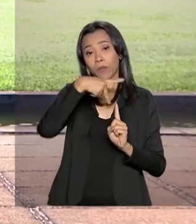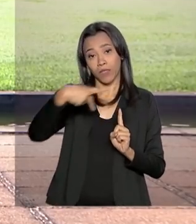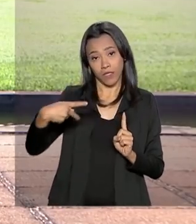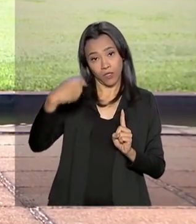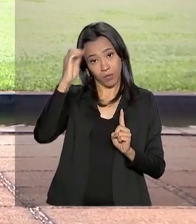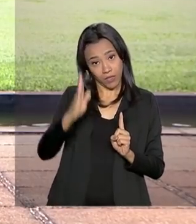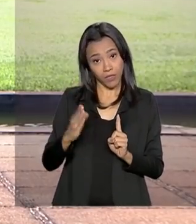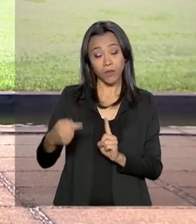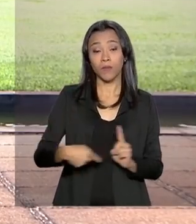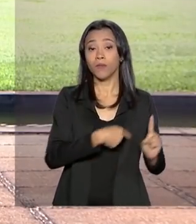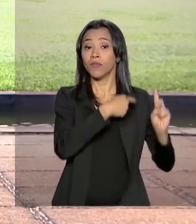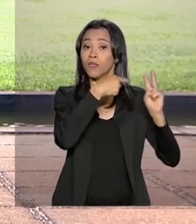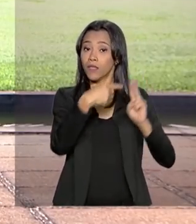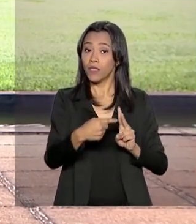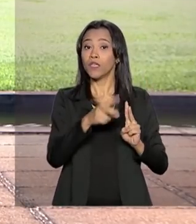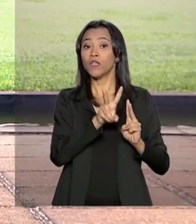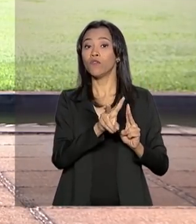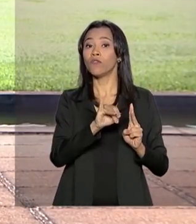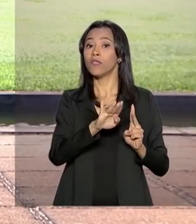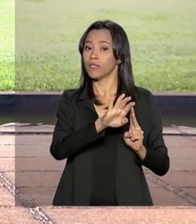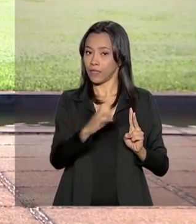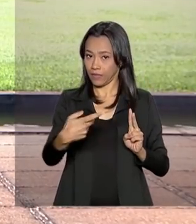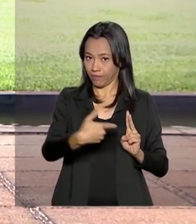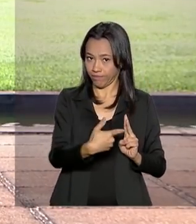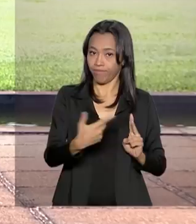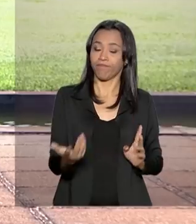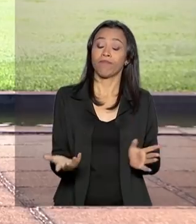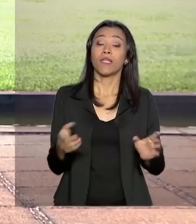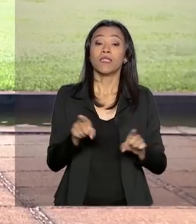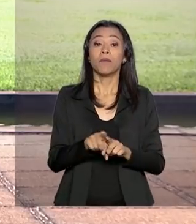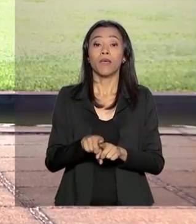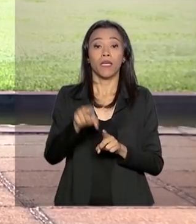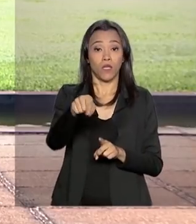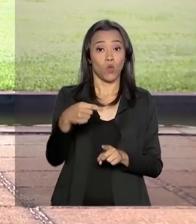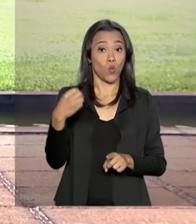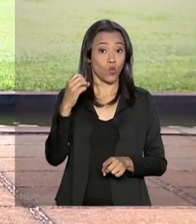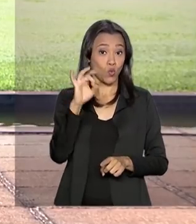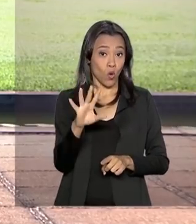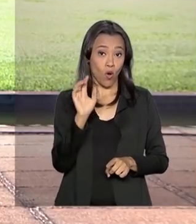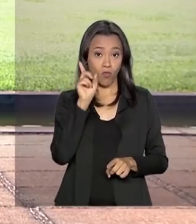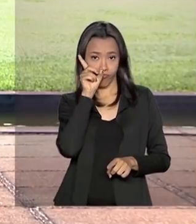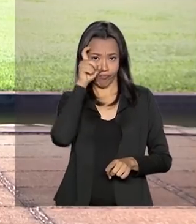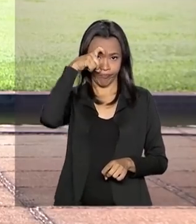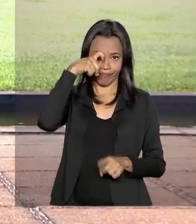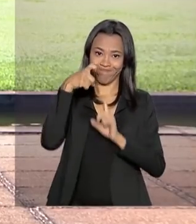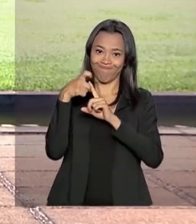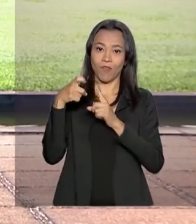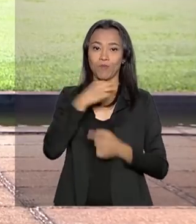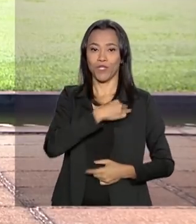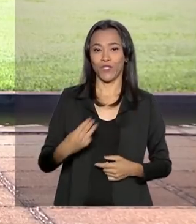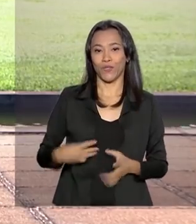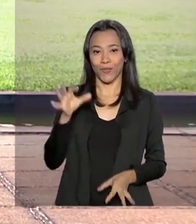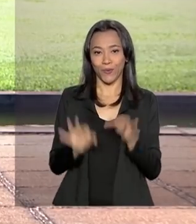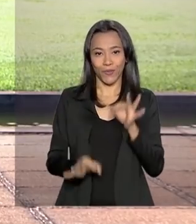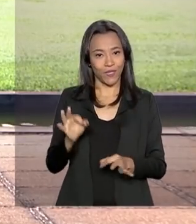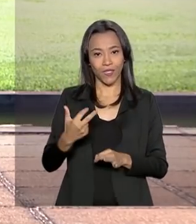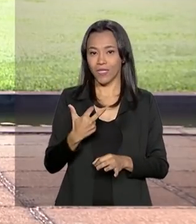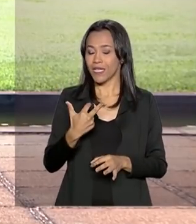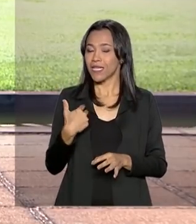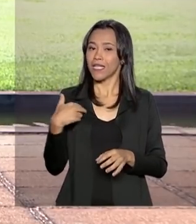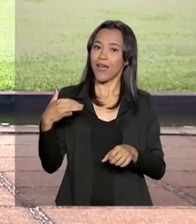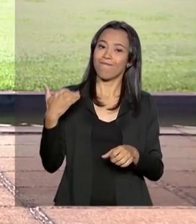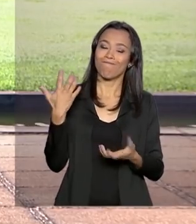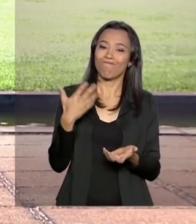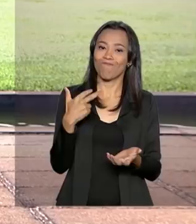República. Na reunião de hoje, apenas o ministro da Justiça e Segurança Pública, Sérgio Moro, não está presente porque ele está voltando de